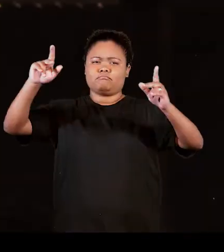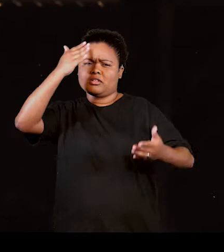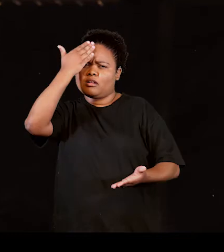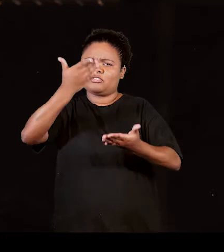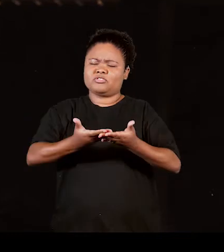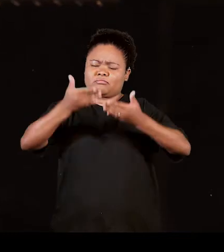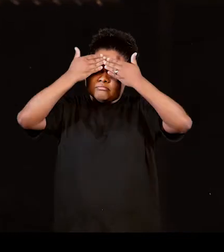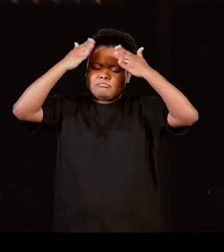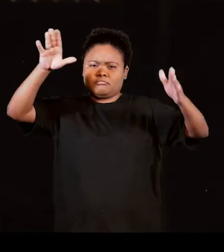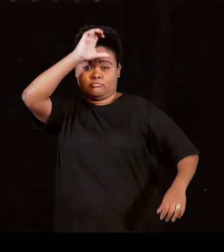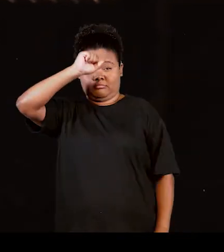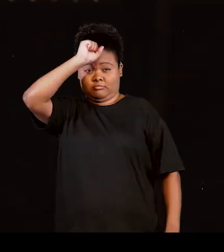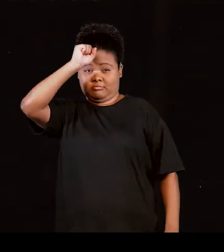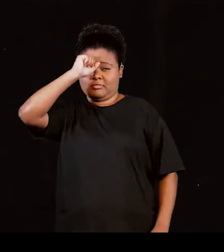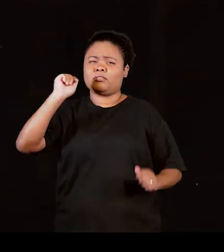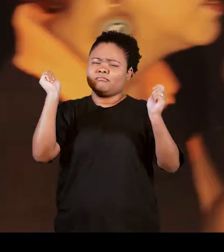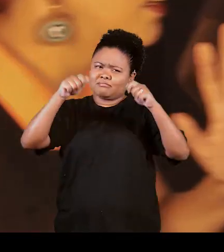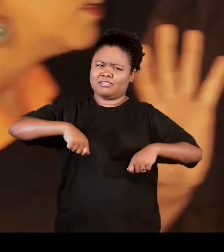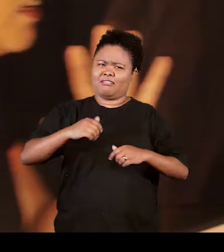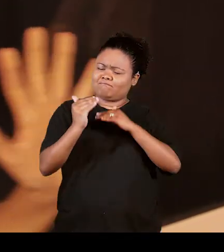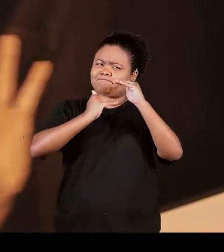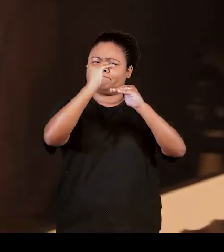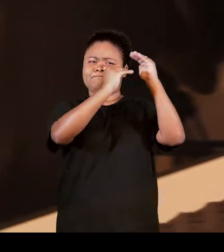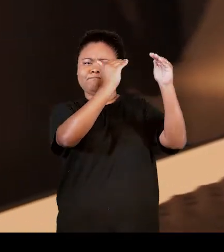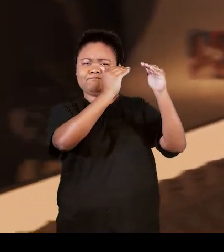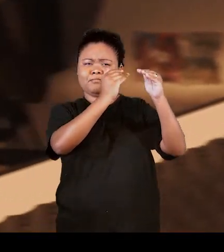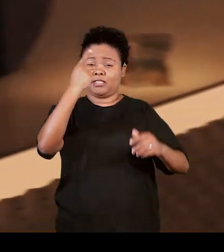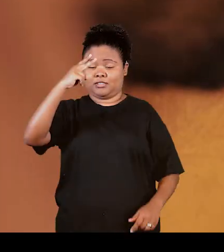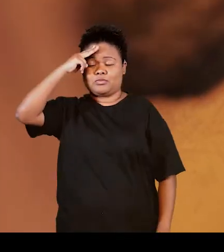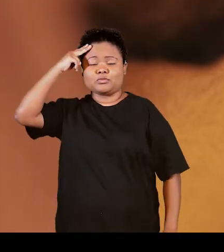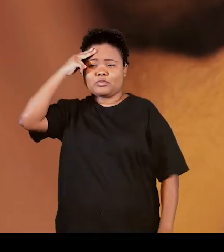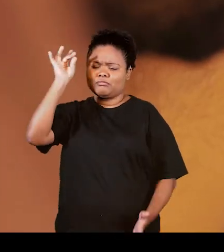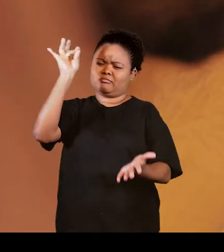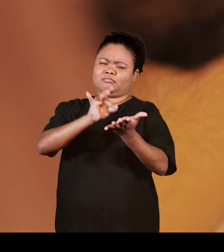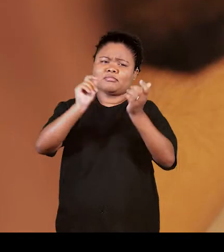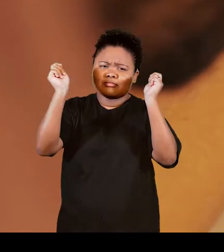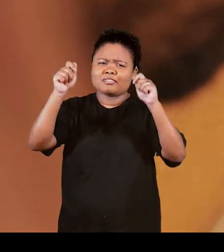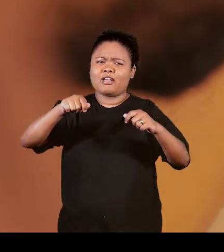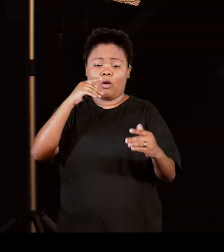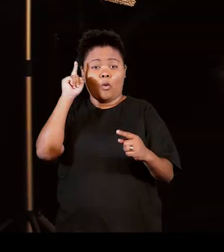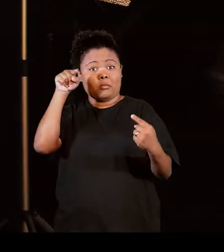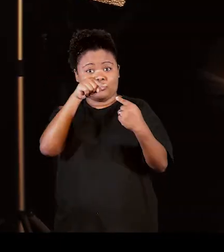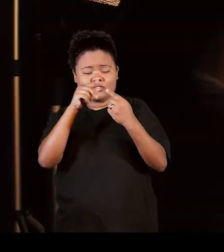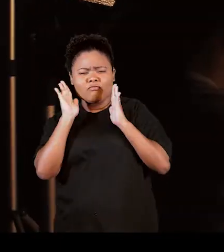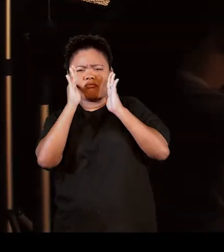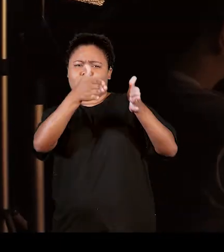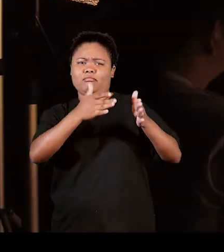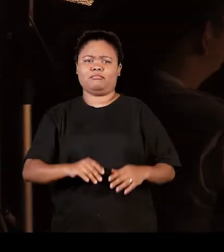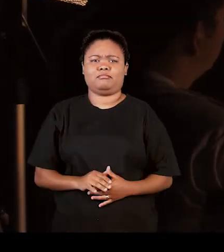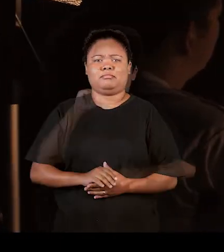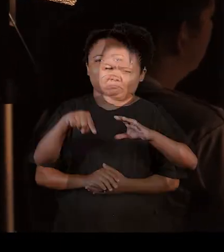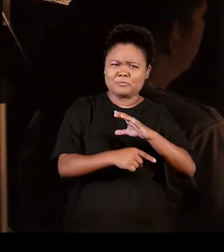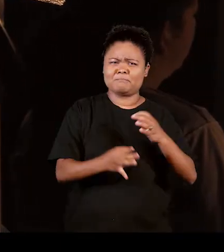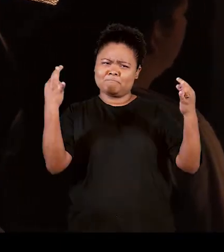Faça o novo. Acredite que é preciso expandir a mente. Afinal, maturidade é saber que o sonho não tem tamanho.